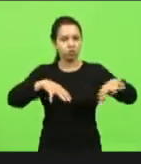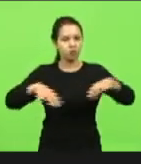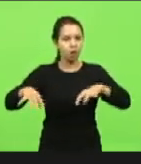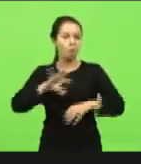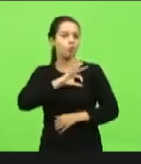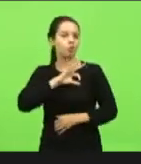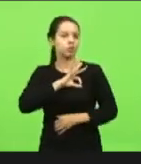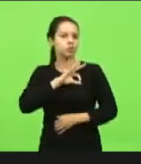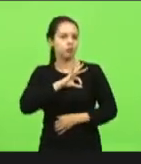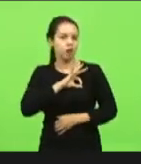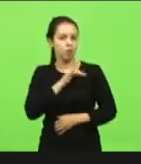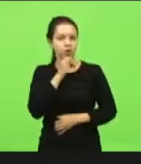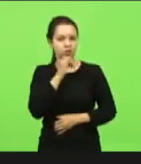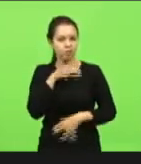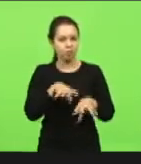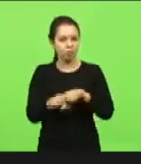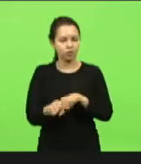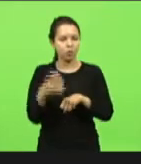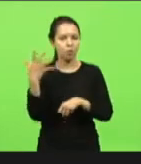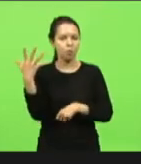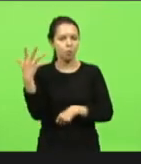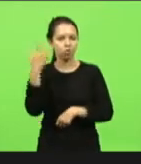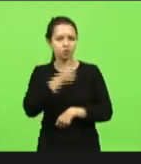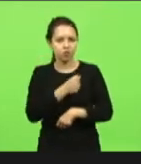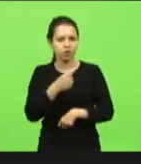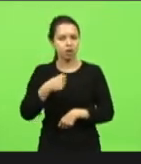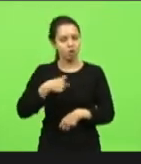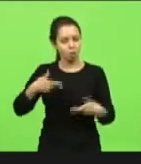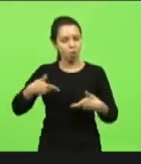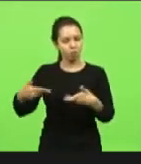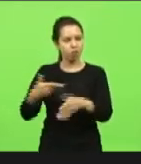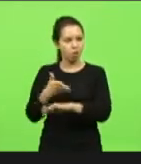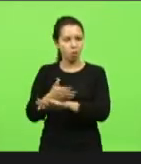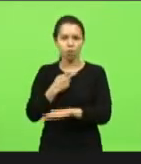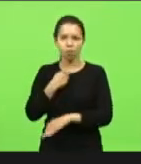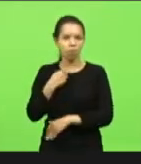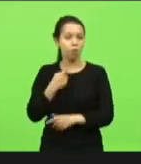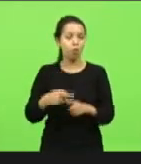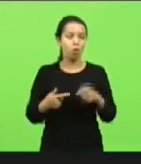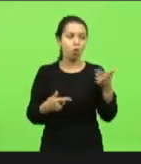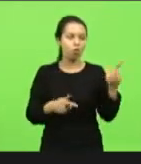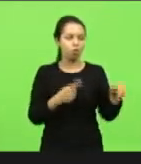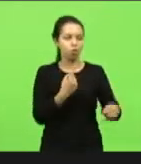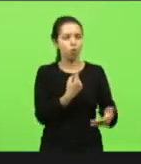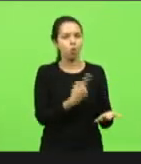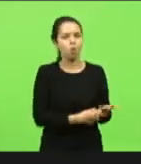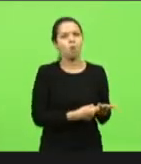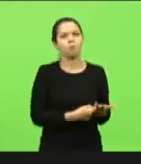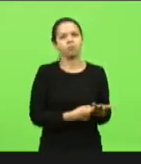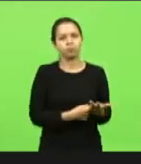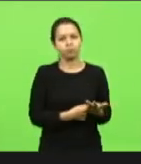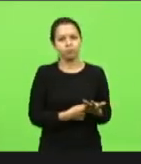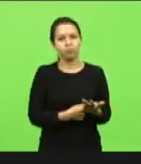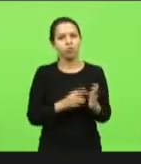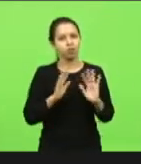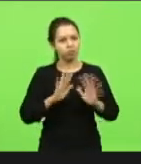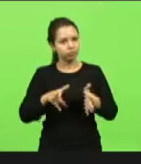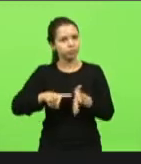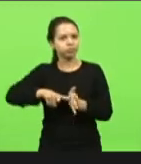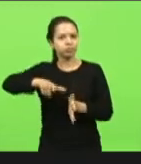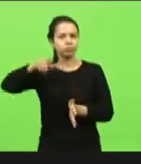fizeram uma formatura bonita aqui no oitavo aqui fui convidado não pude ir porque tinha outra agenda previamente marcada já